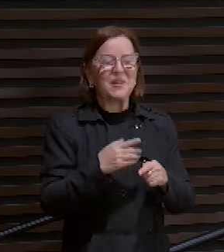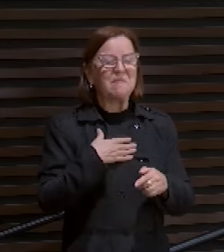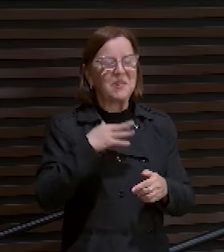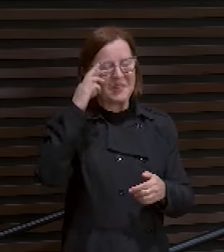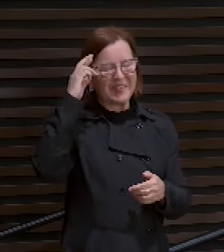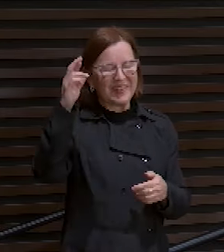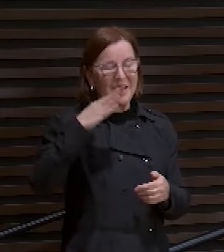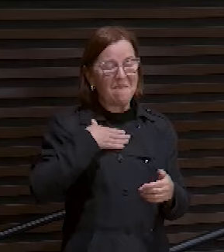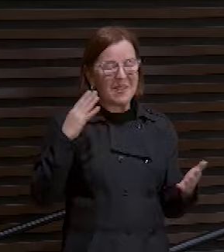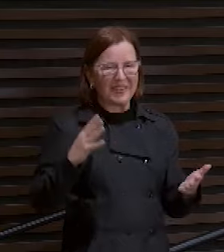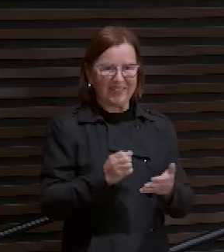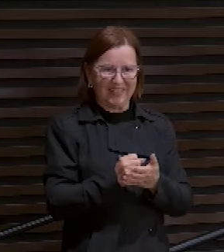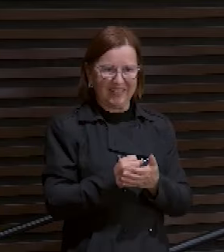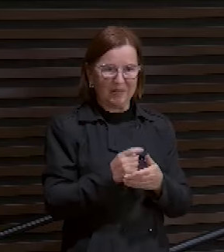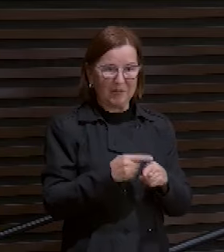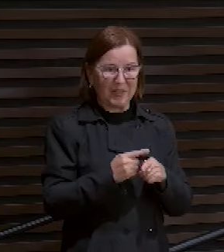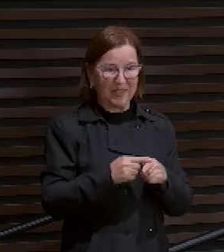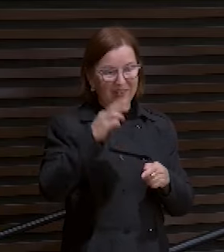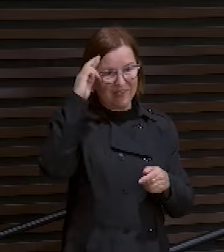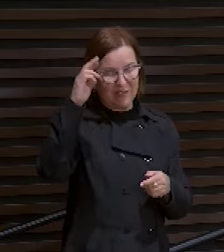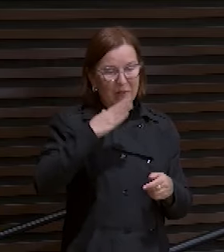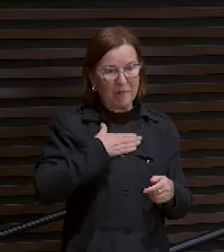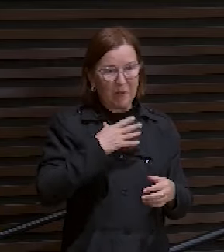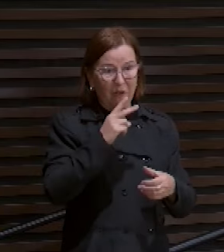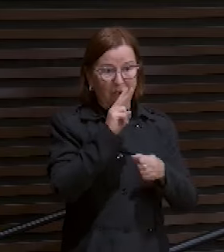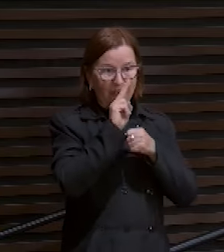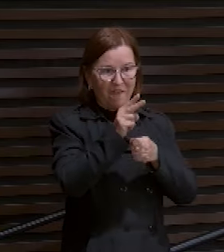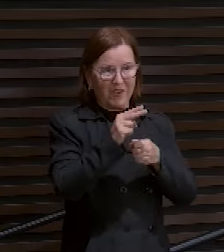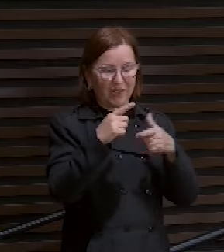Porque o Senhor é o meu forte refúgio.